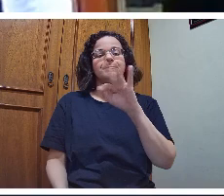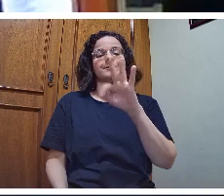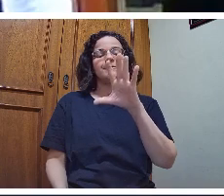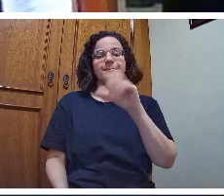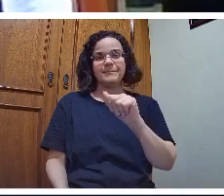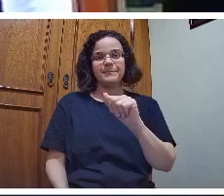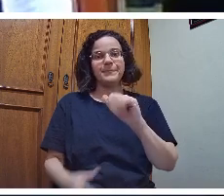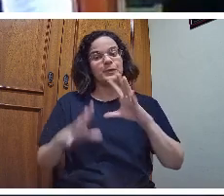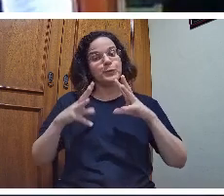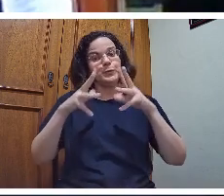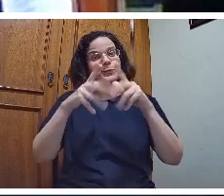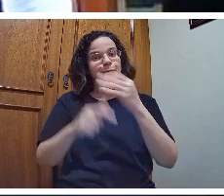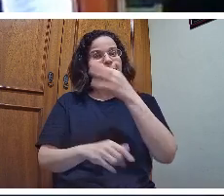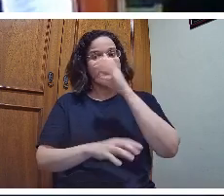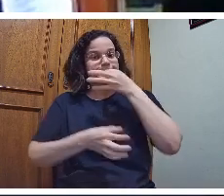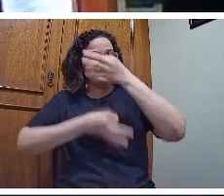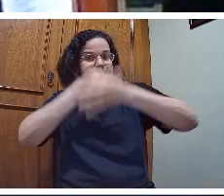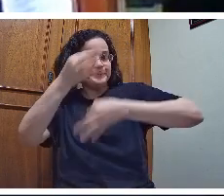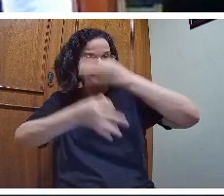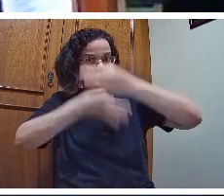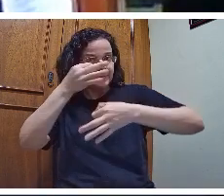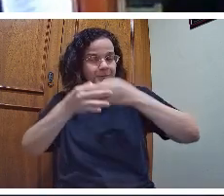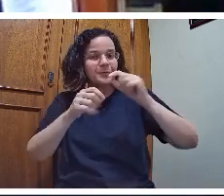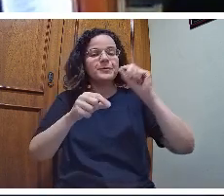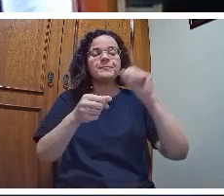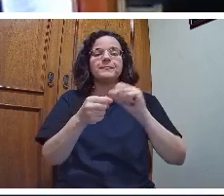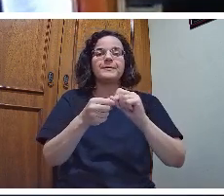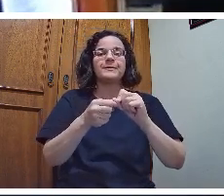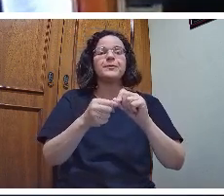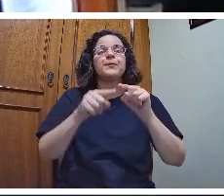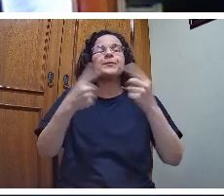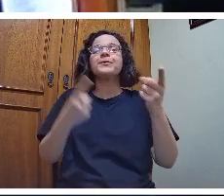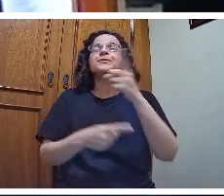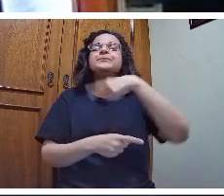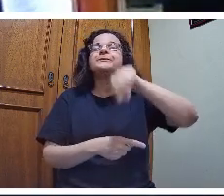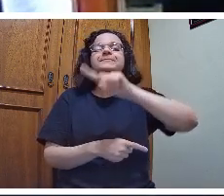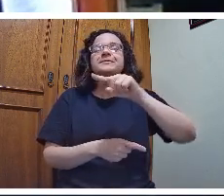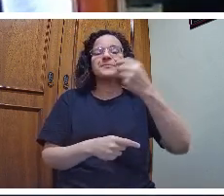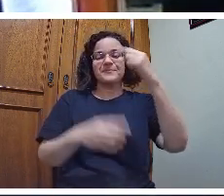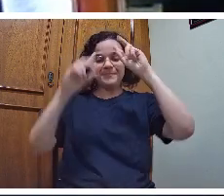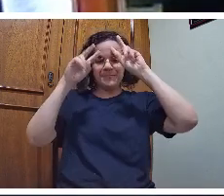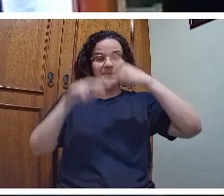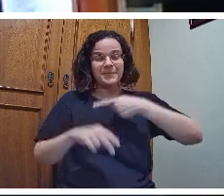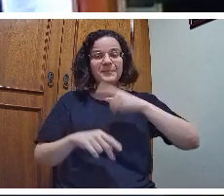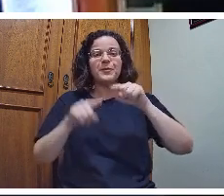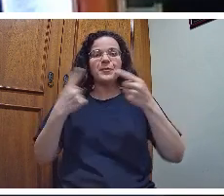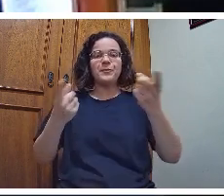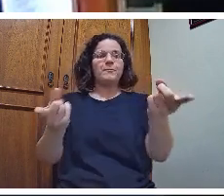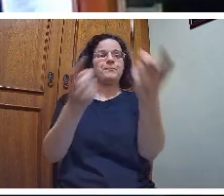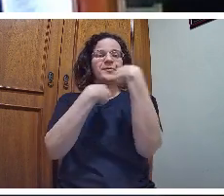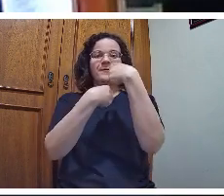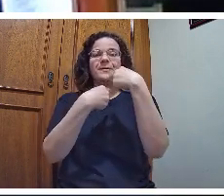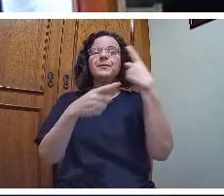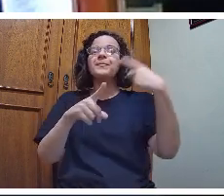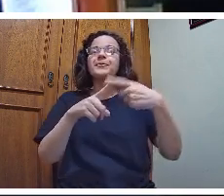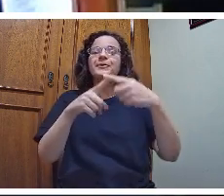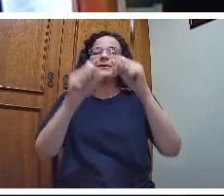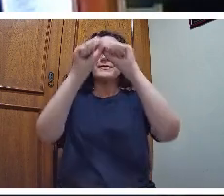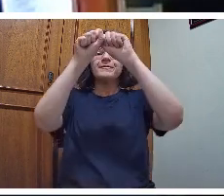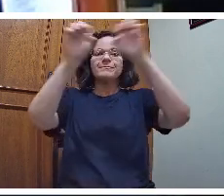E toda crítica, pode fazê-la quando não é para nós ou contra nós, porque ela